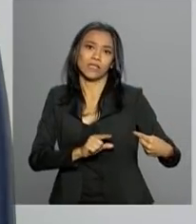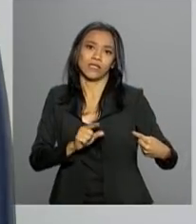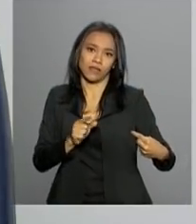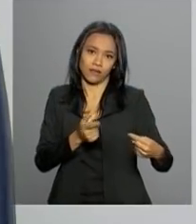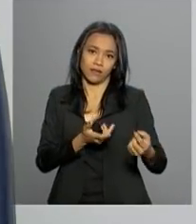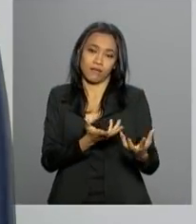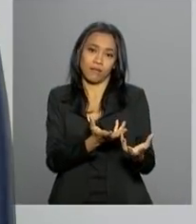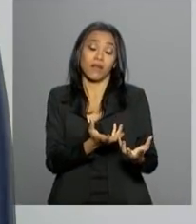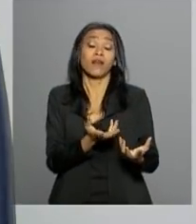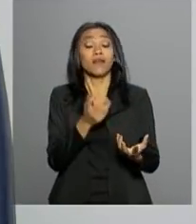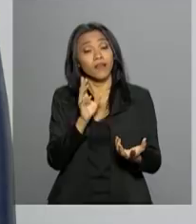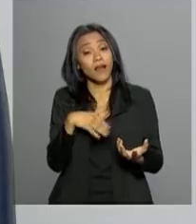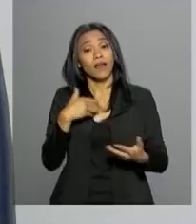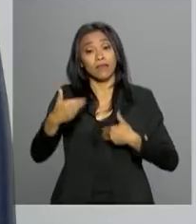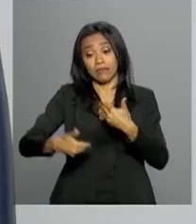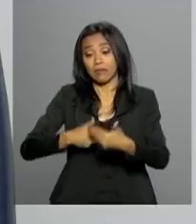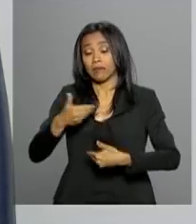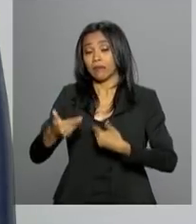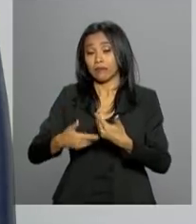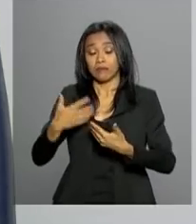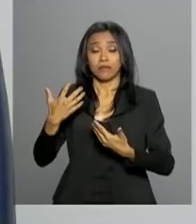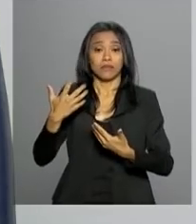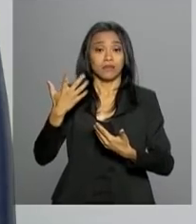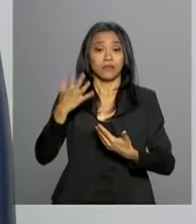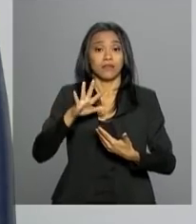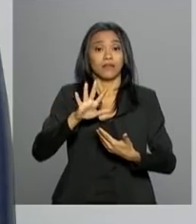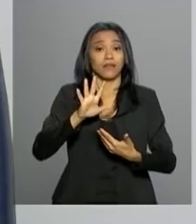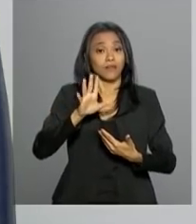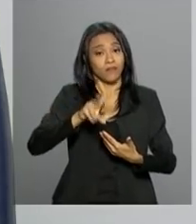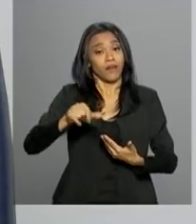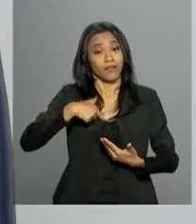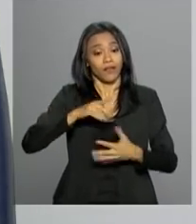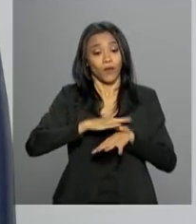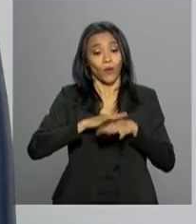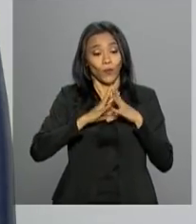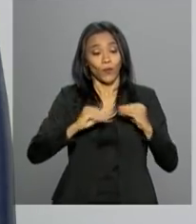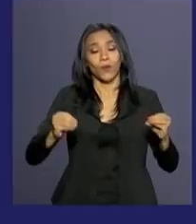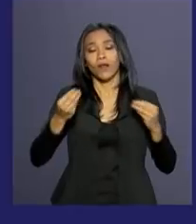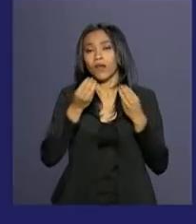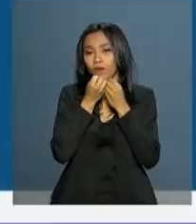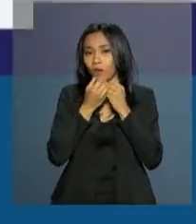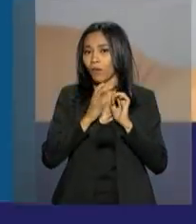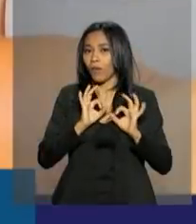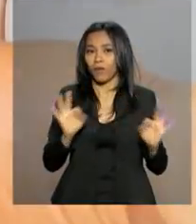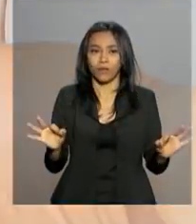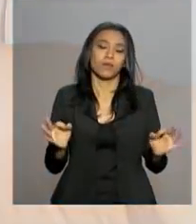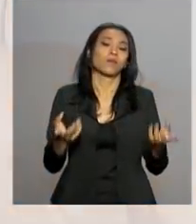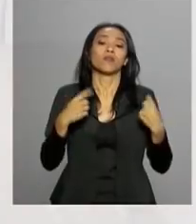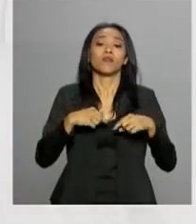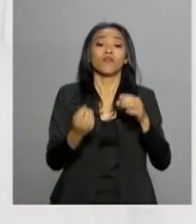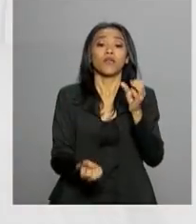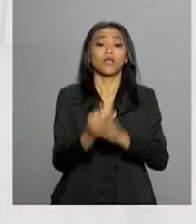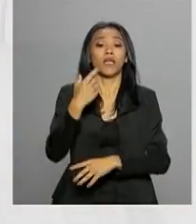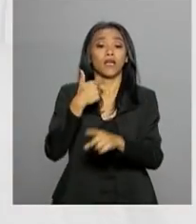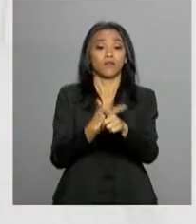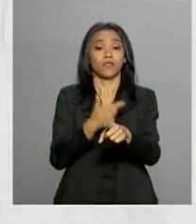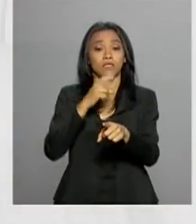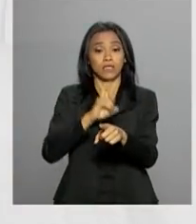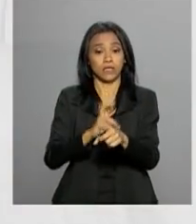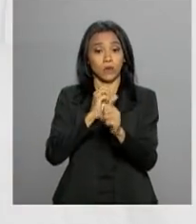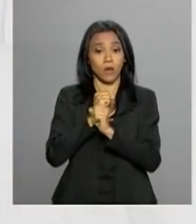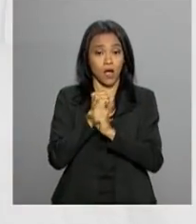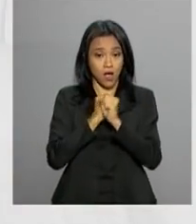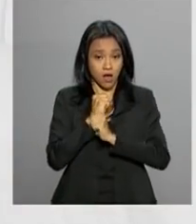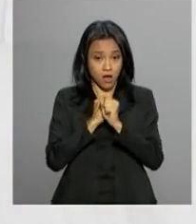E sair das quimioterapias, poder saber que vai ter uma cura, aí era bom. Criado há 25 anos, o Redome